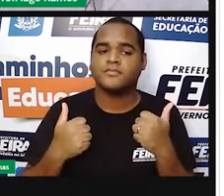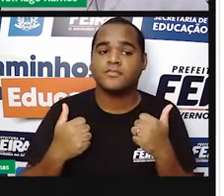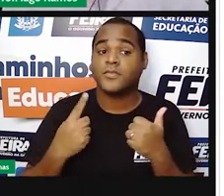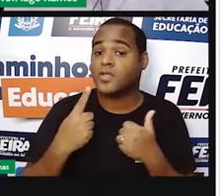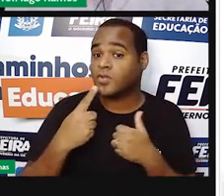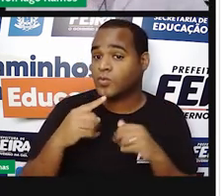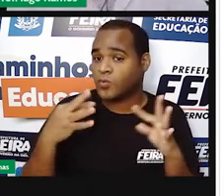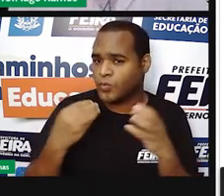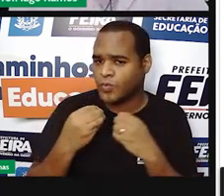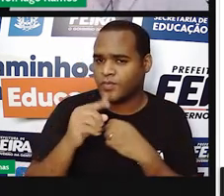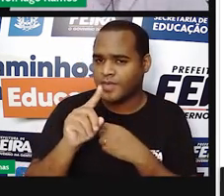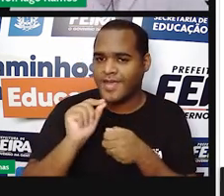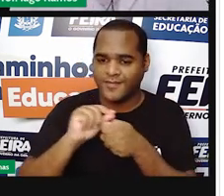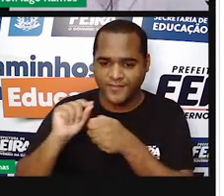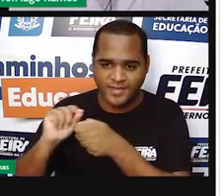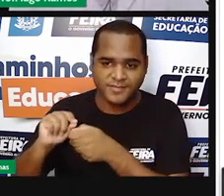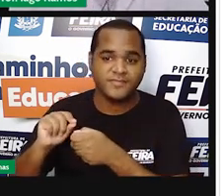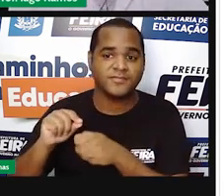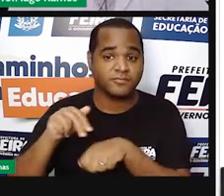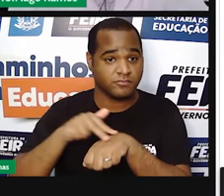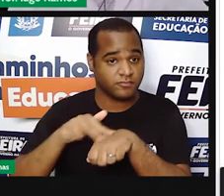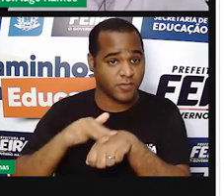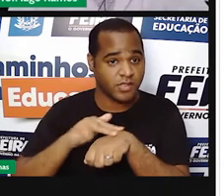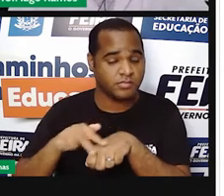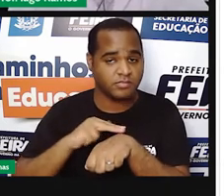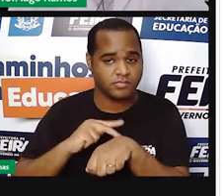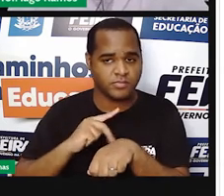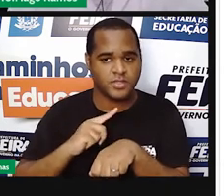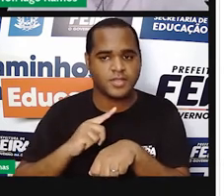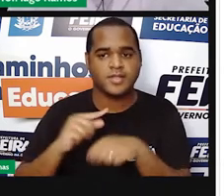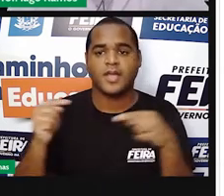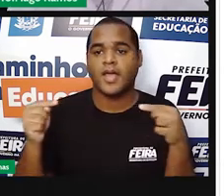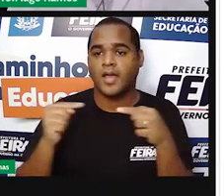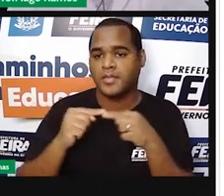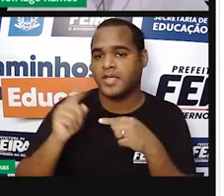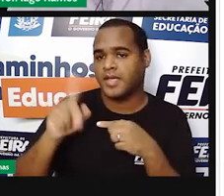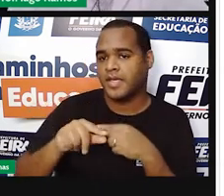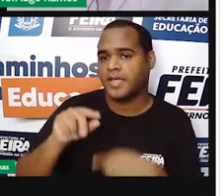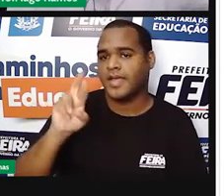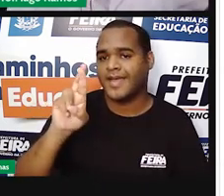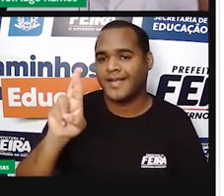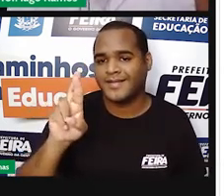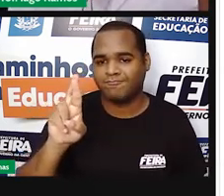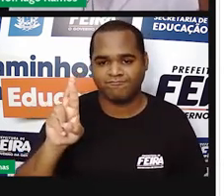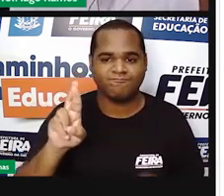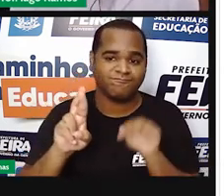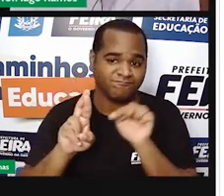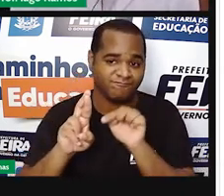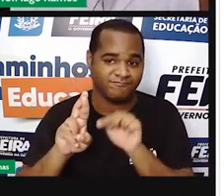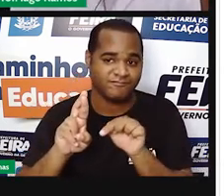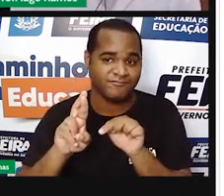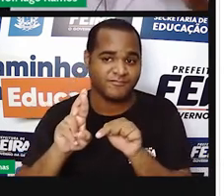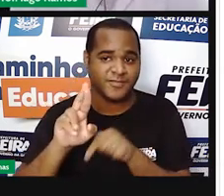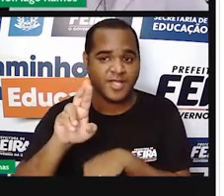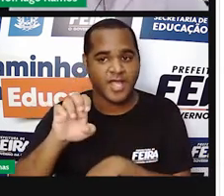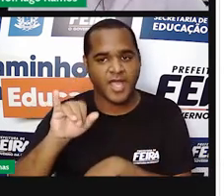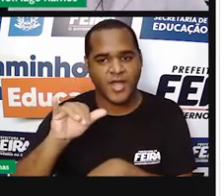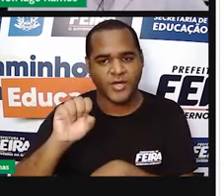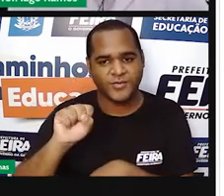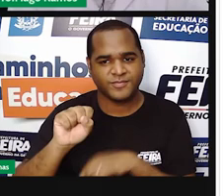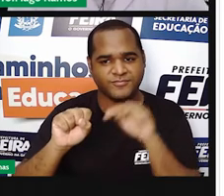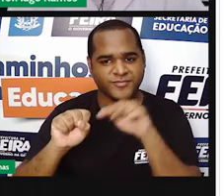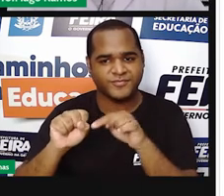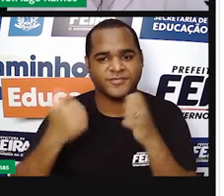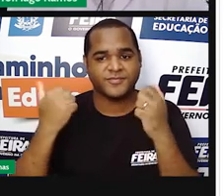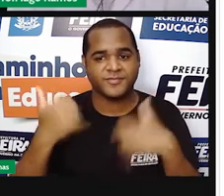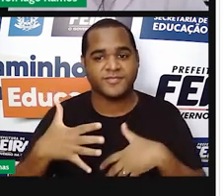tudo que estiver de verde são os números reais. Então, lá da aula anterior a essa a gente viu,